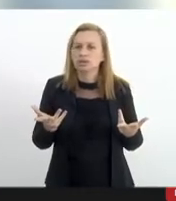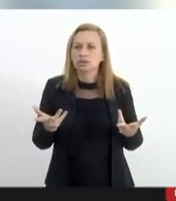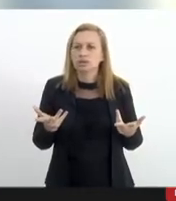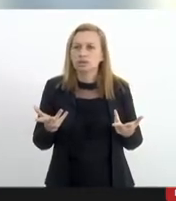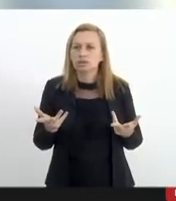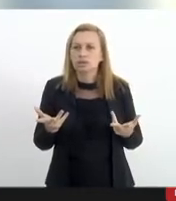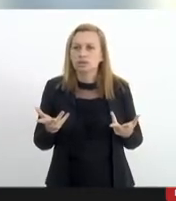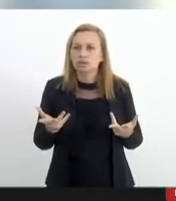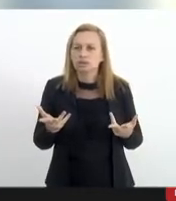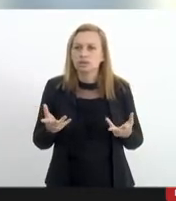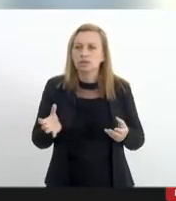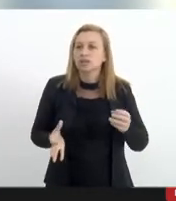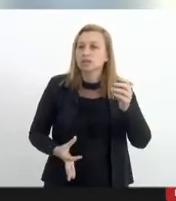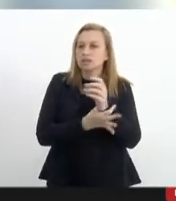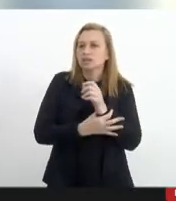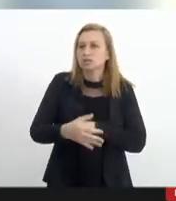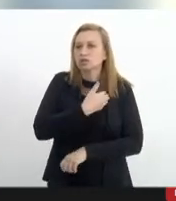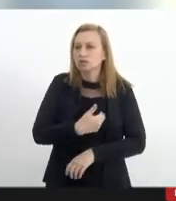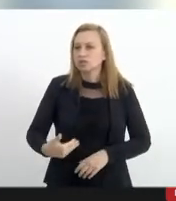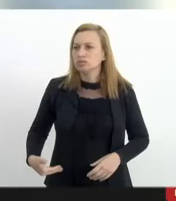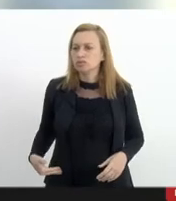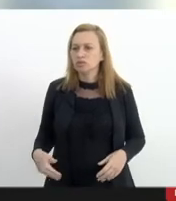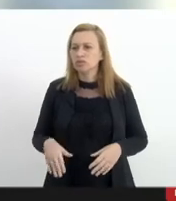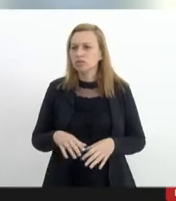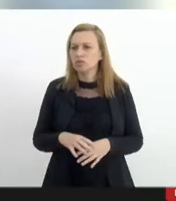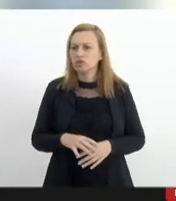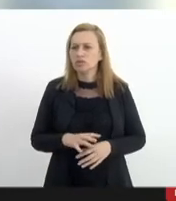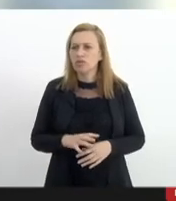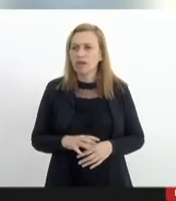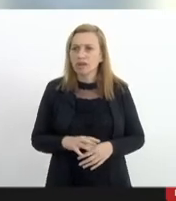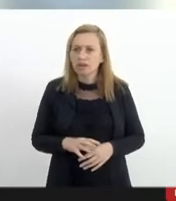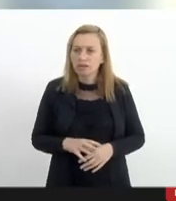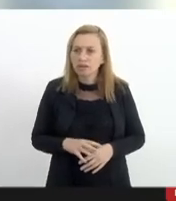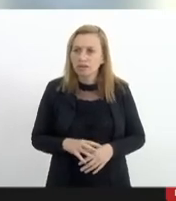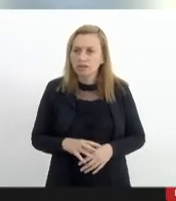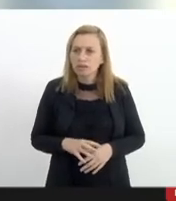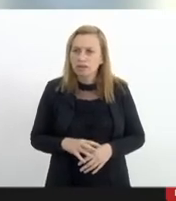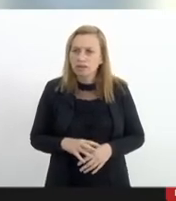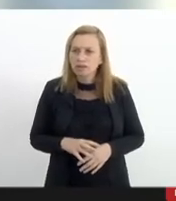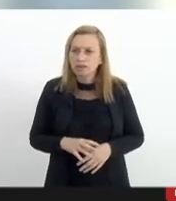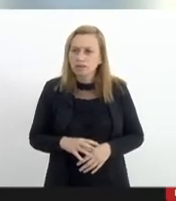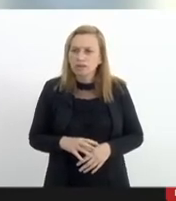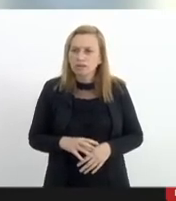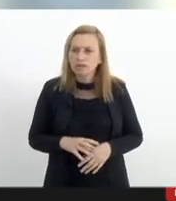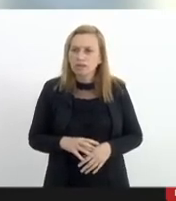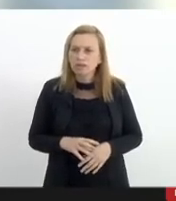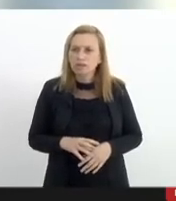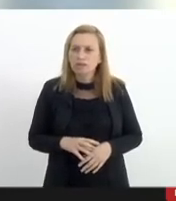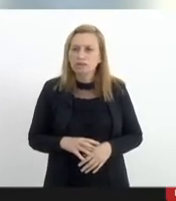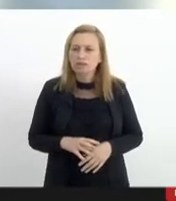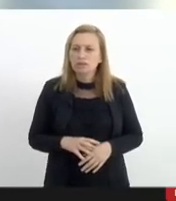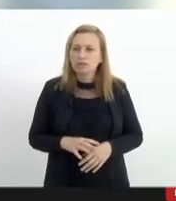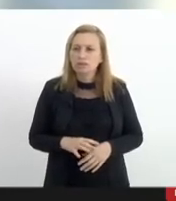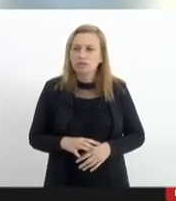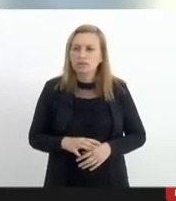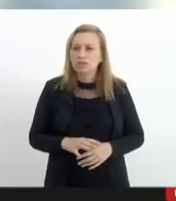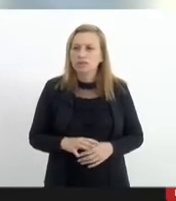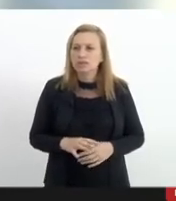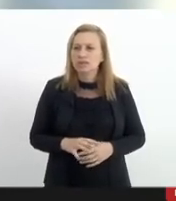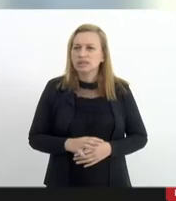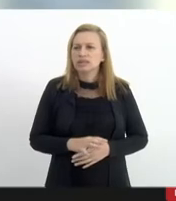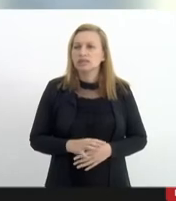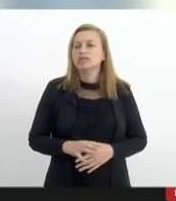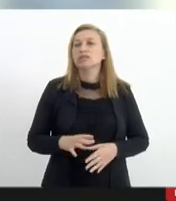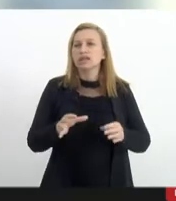segurança pública eu sou um porta-voz eu apenas expresso aquilo que a